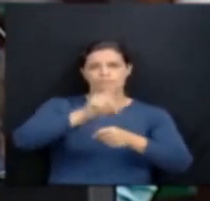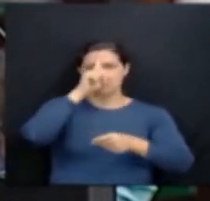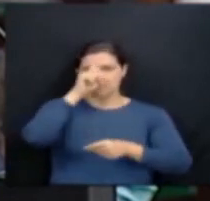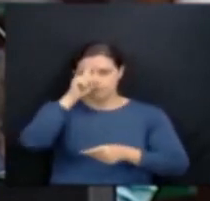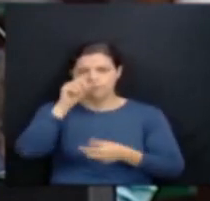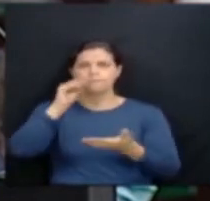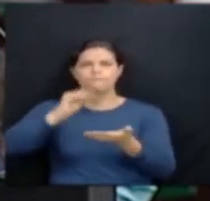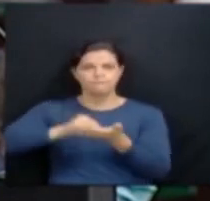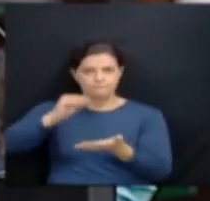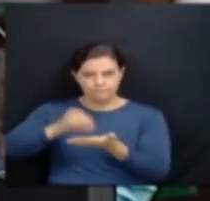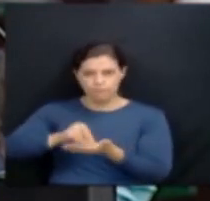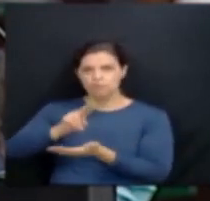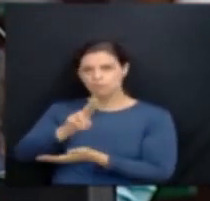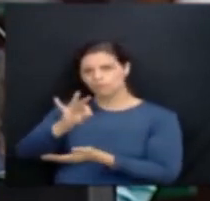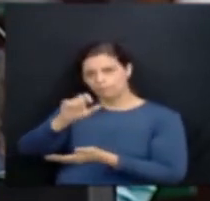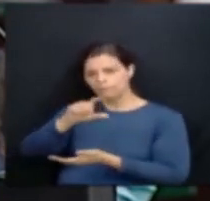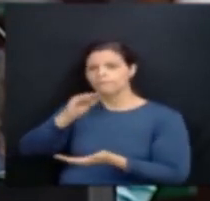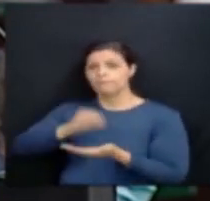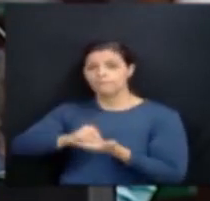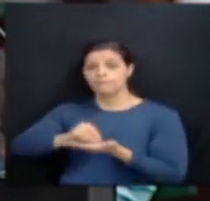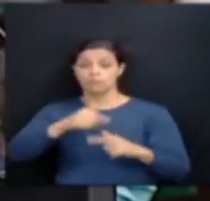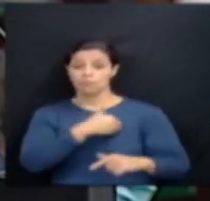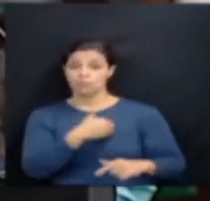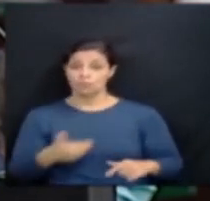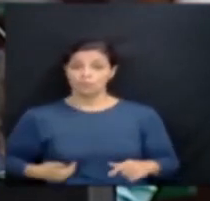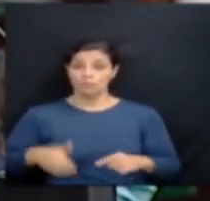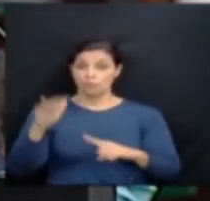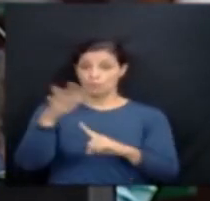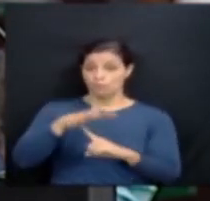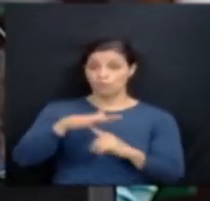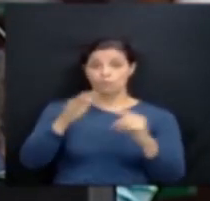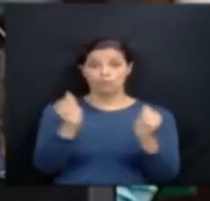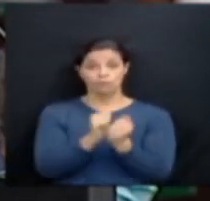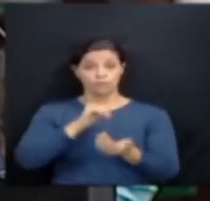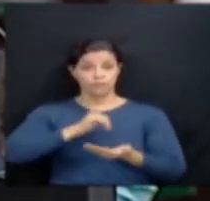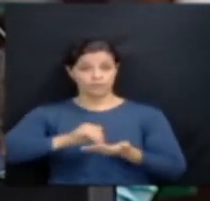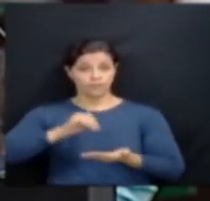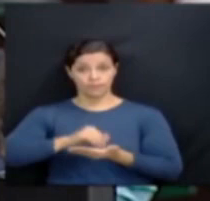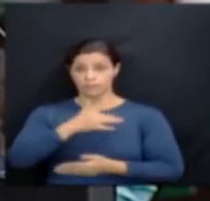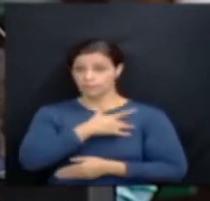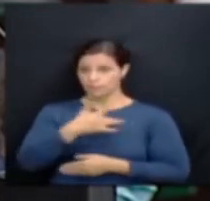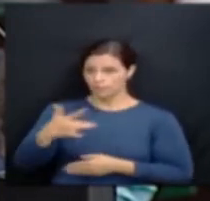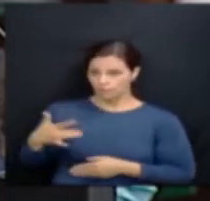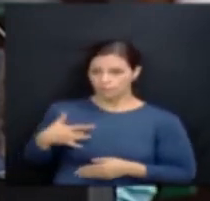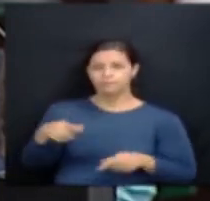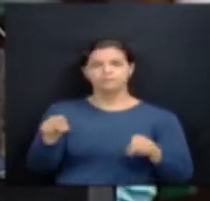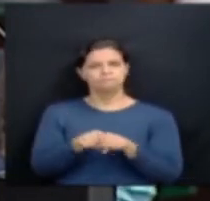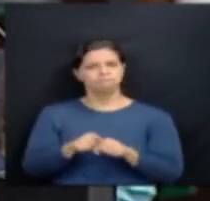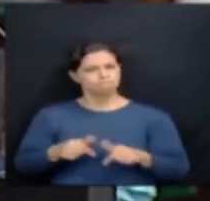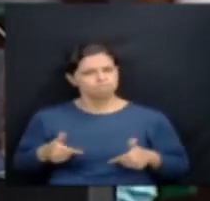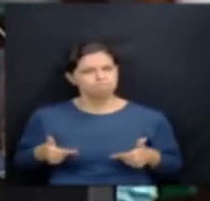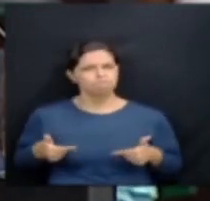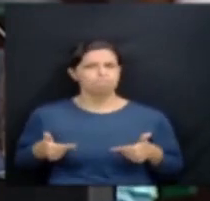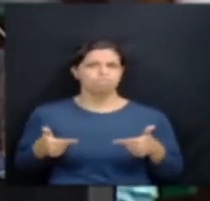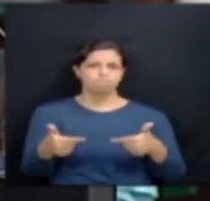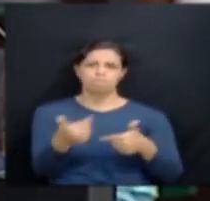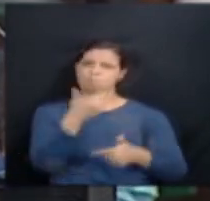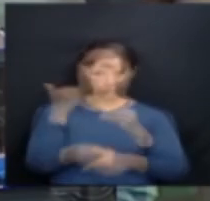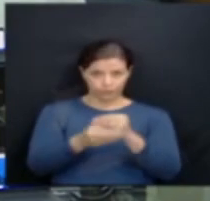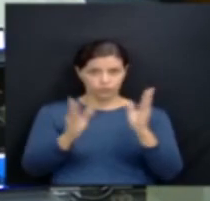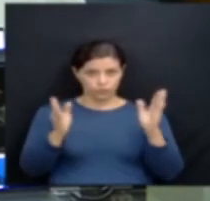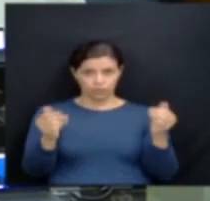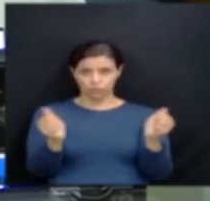com a falta de leitos hospitalares, o governo do Estado, juntamente com a Secretaria de Estado da Saúde, tem feito o melhor pelo povo